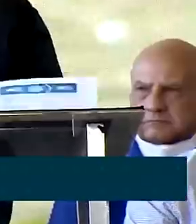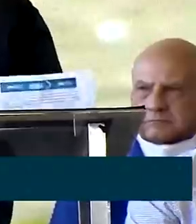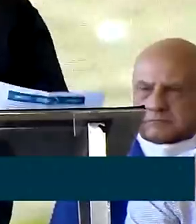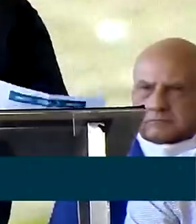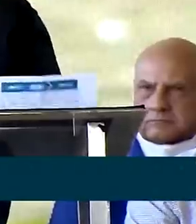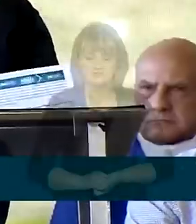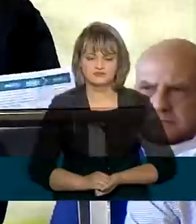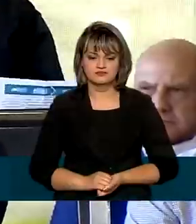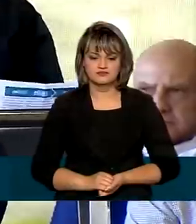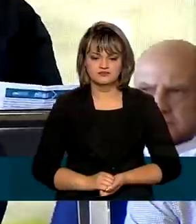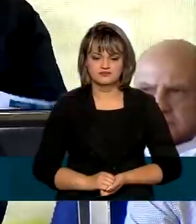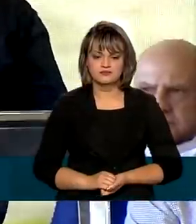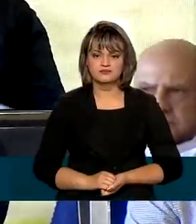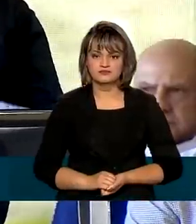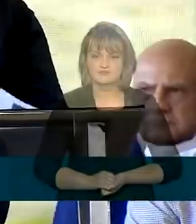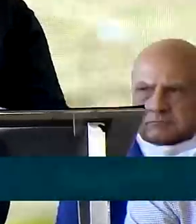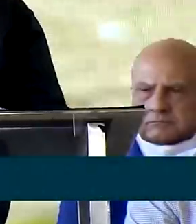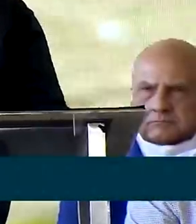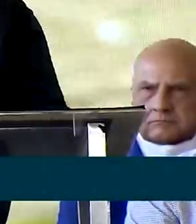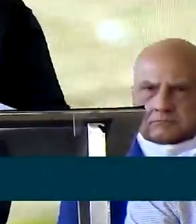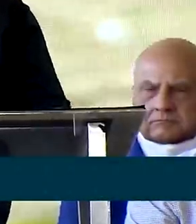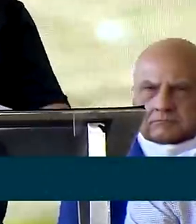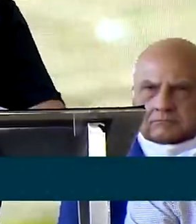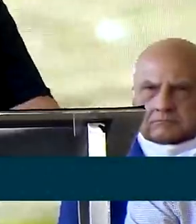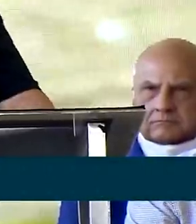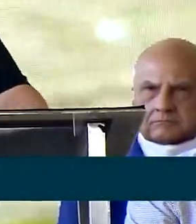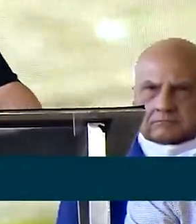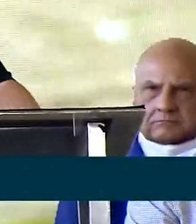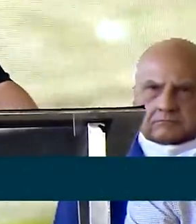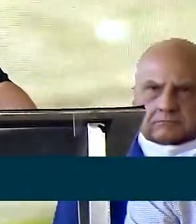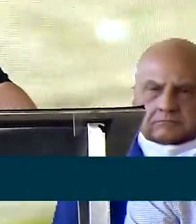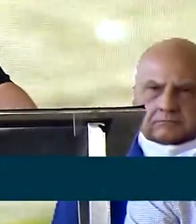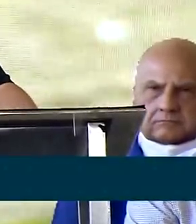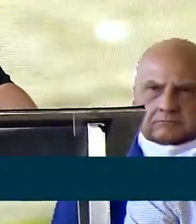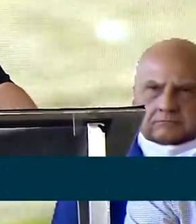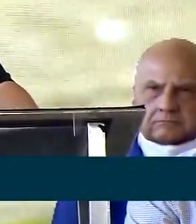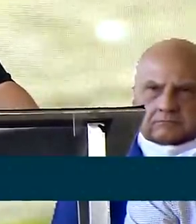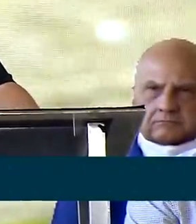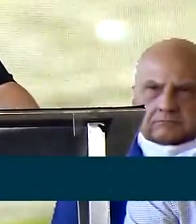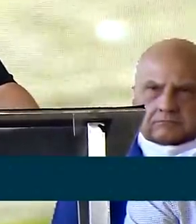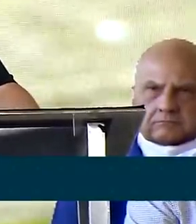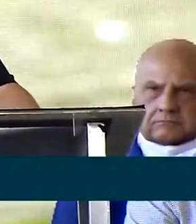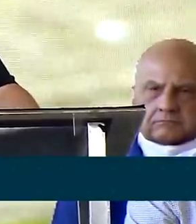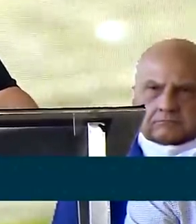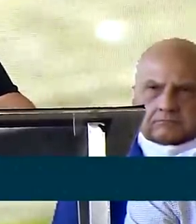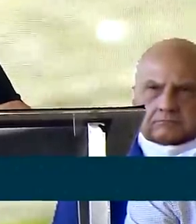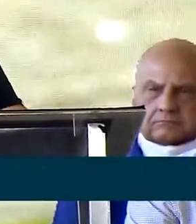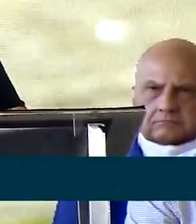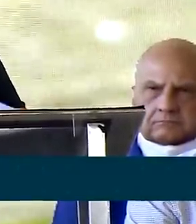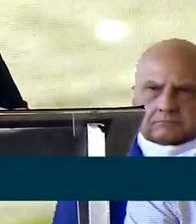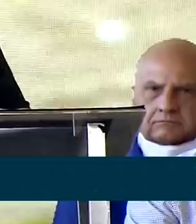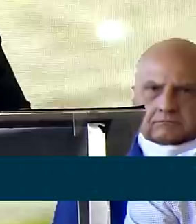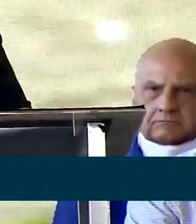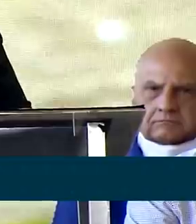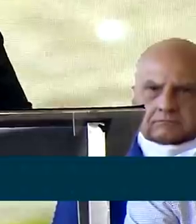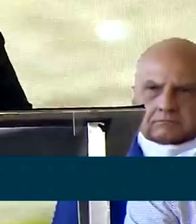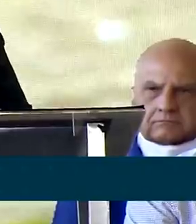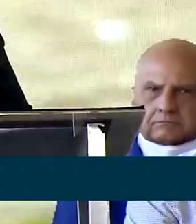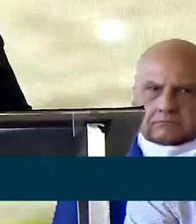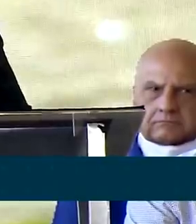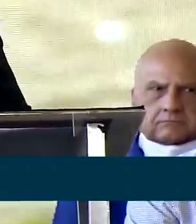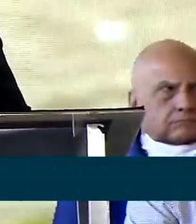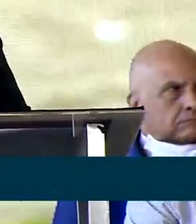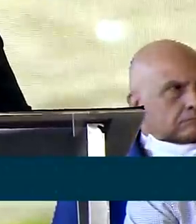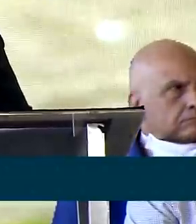e que interessa principalmente ao nosso semiárido brasileiro, onde moram 26 milhões de